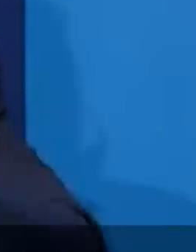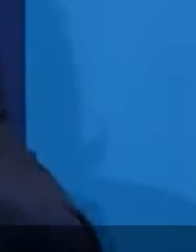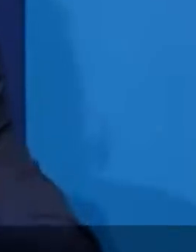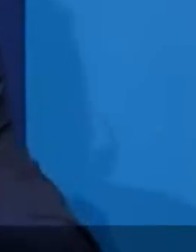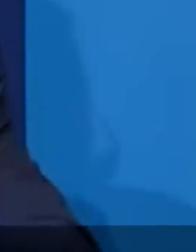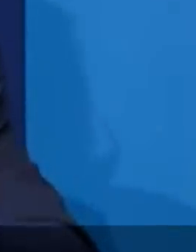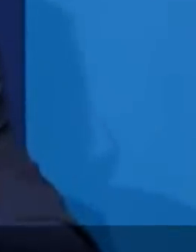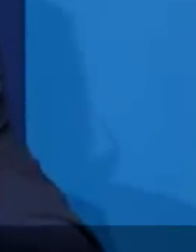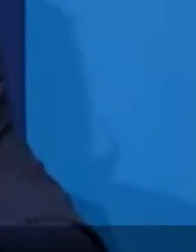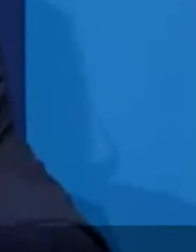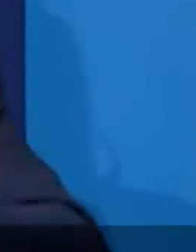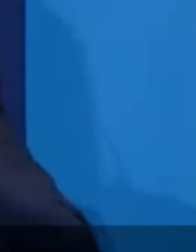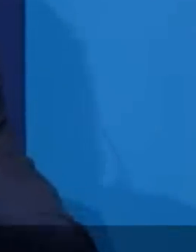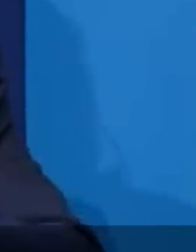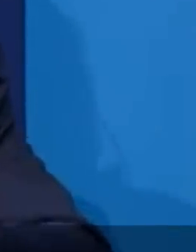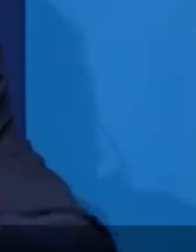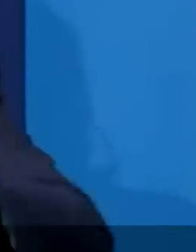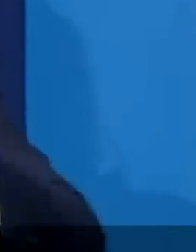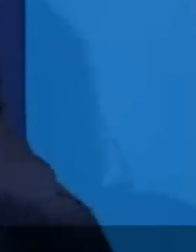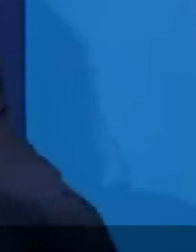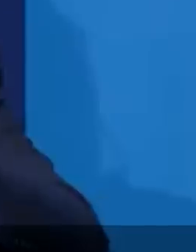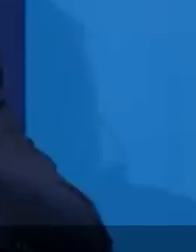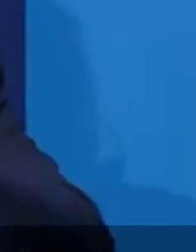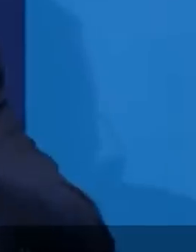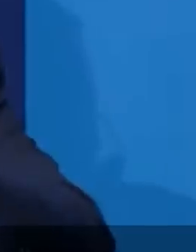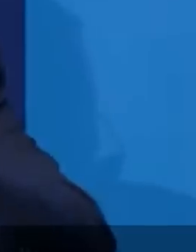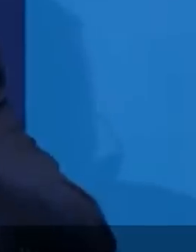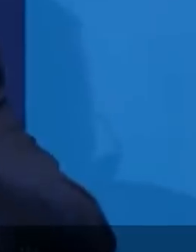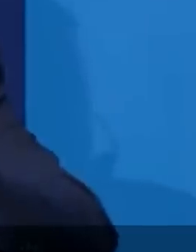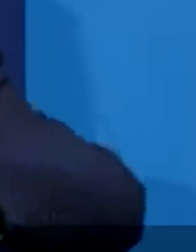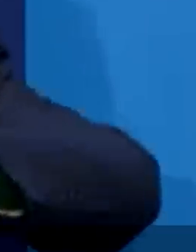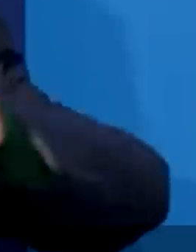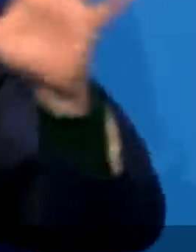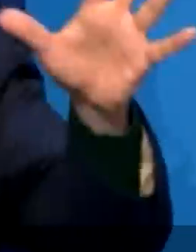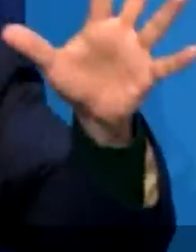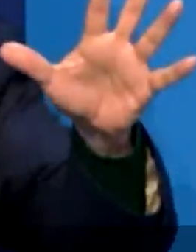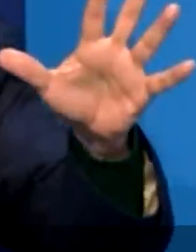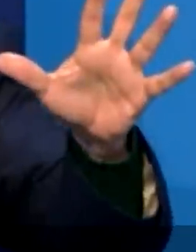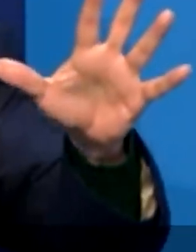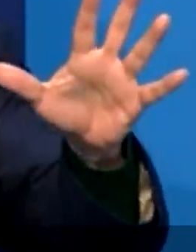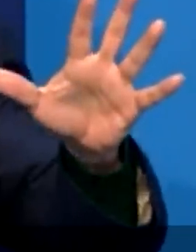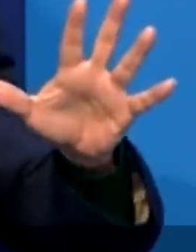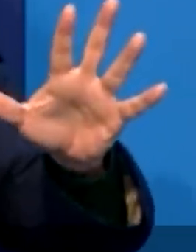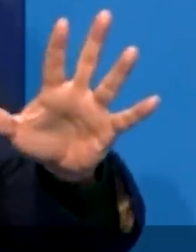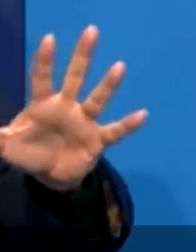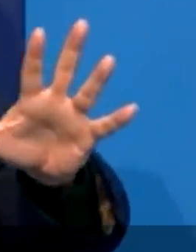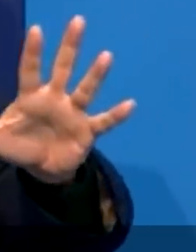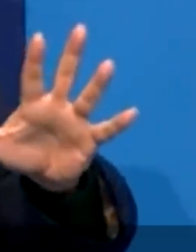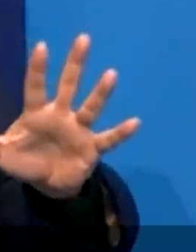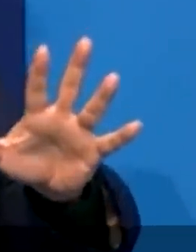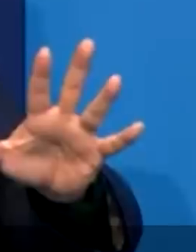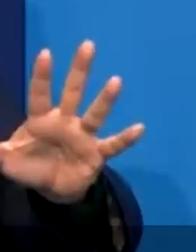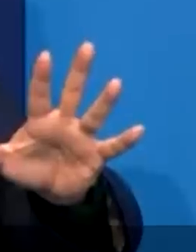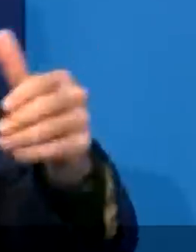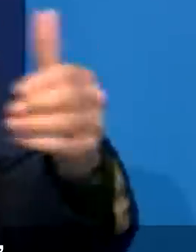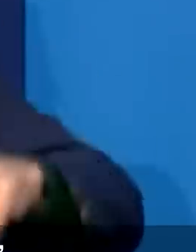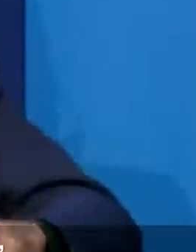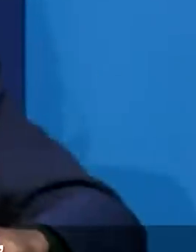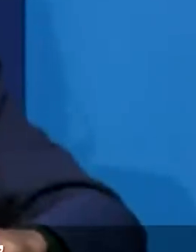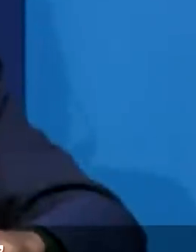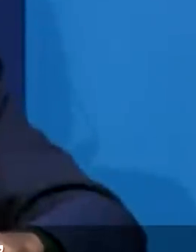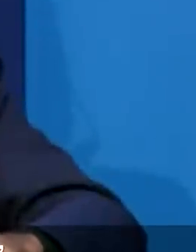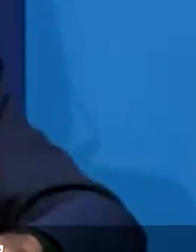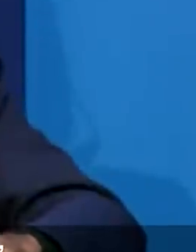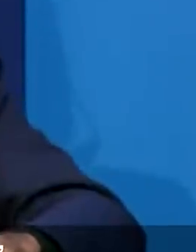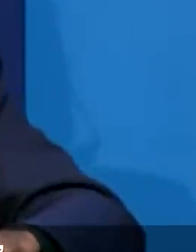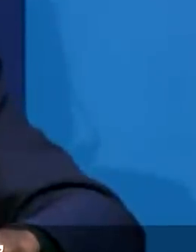em vez de deixá-la ir a 7,5%, 8% de crescimento e a desfunção fiscais e a renda negativa, nós